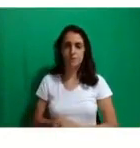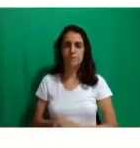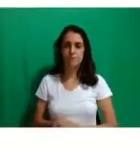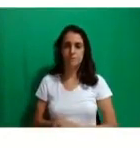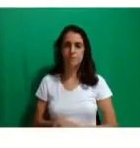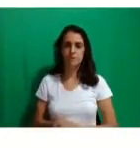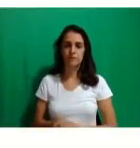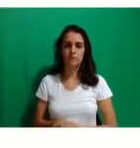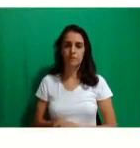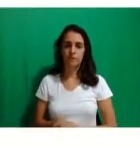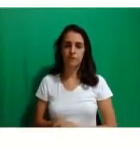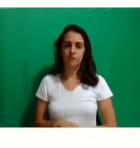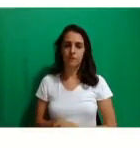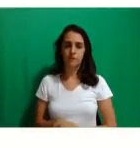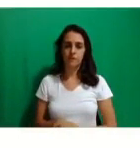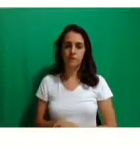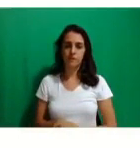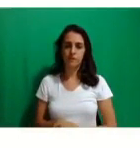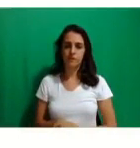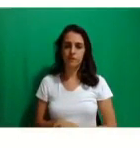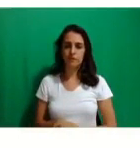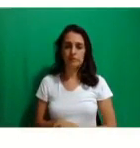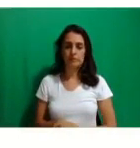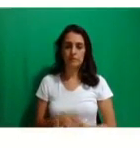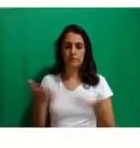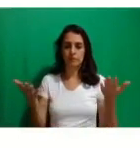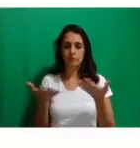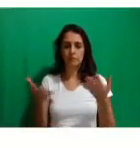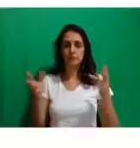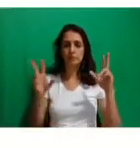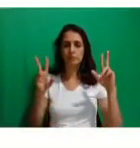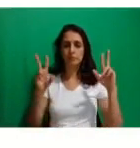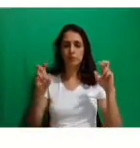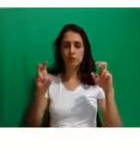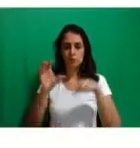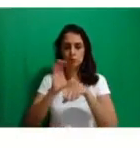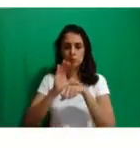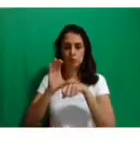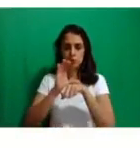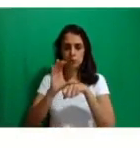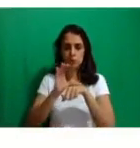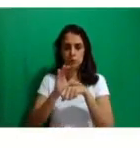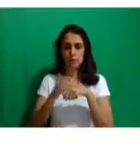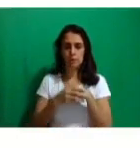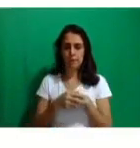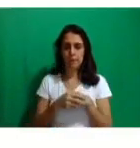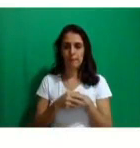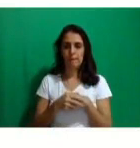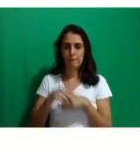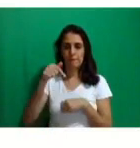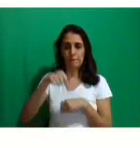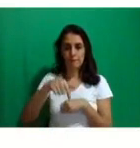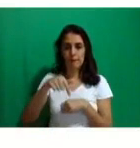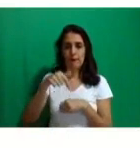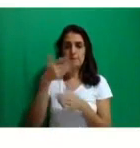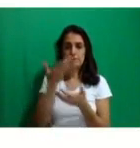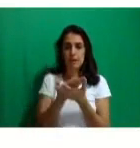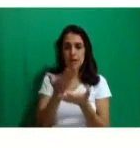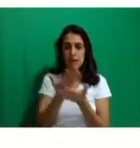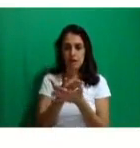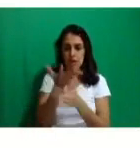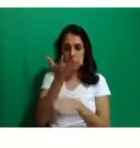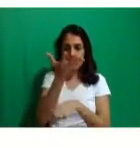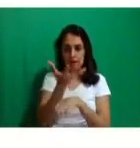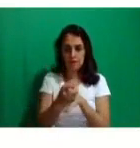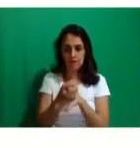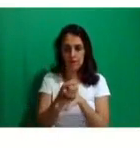Bom, eu vou falar um pouquinho com vocês aqui sobre o que é o curso e lembrando também que essa aula vai ficar gravada e disponibilizada